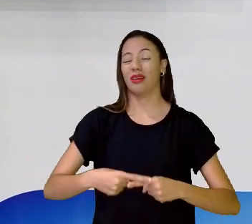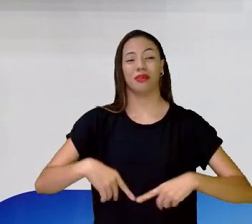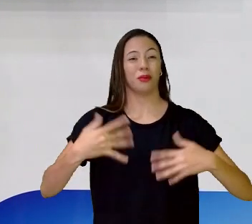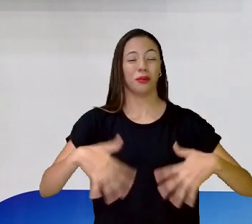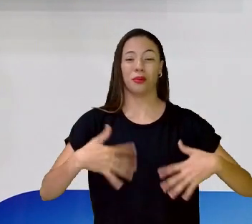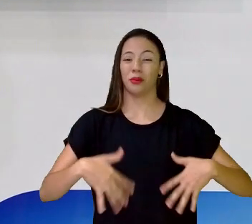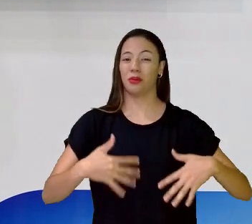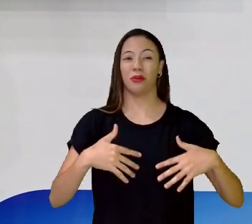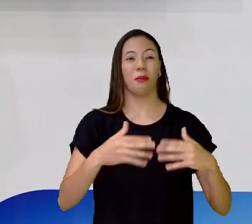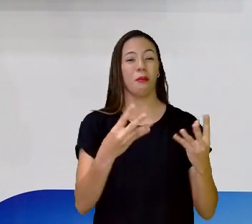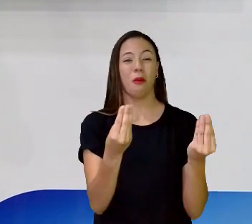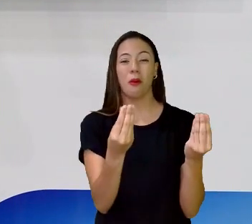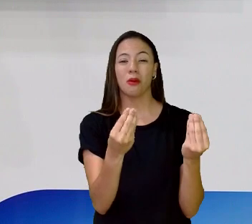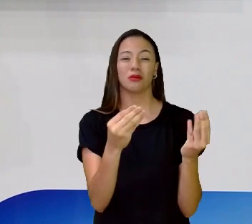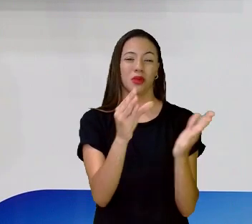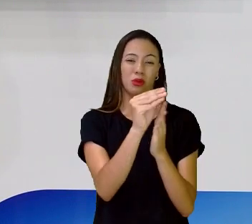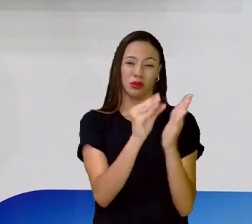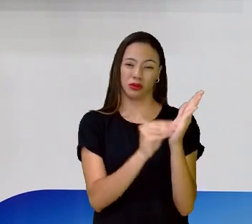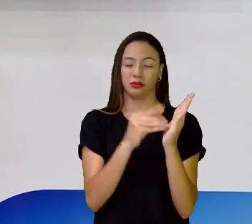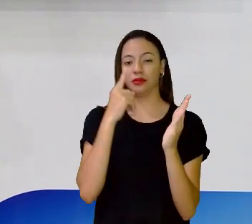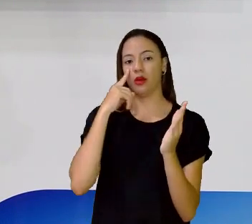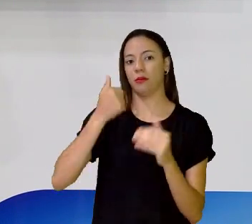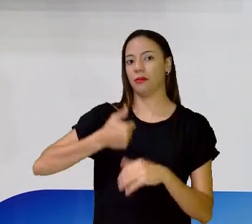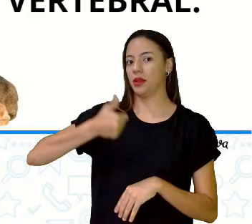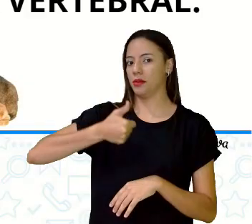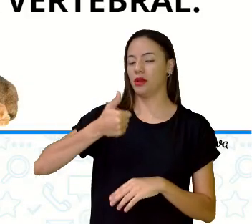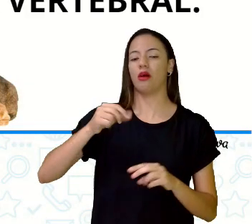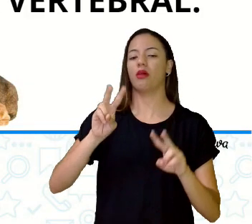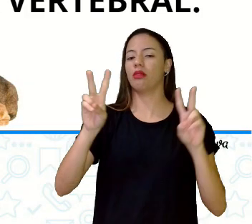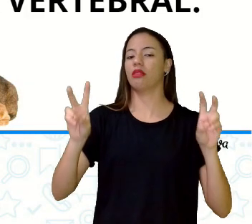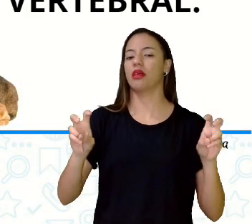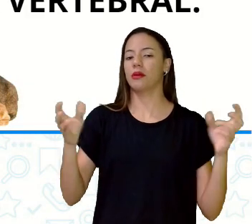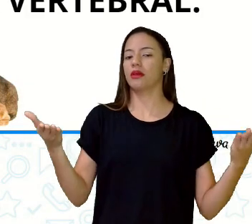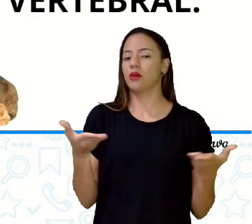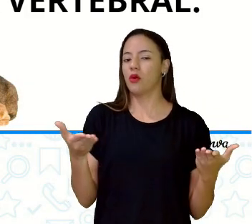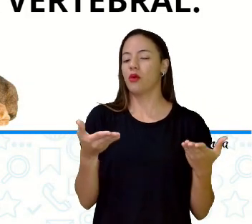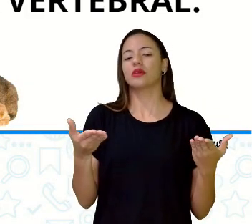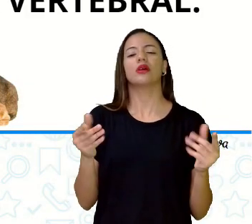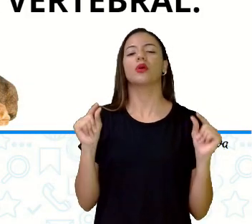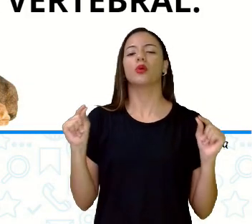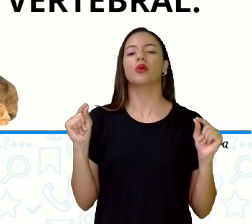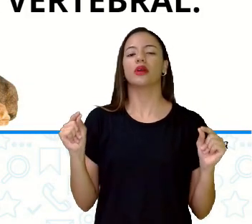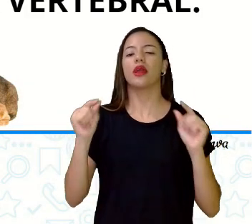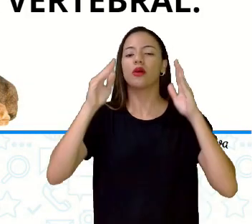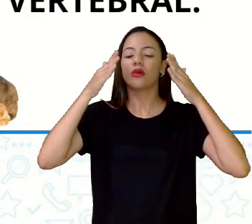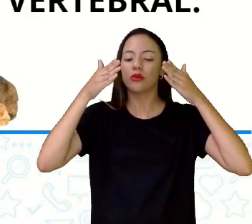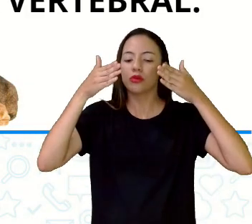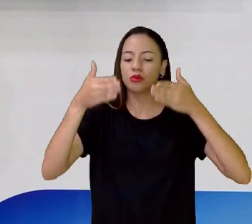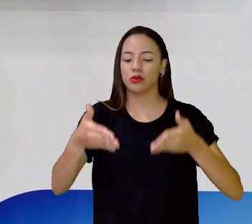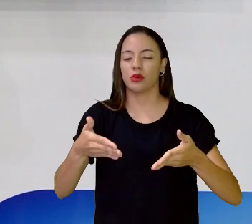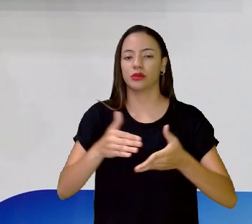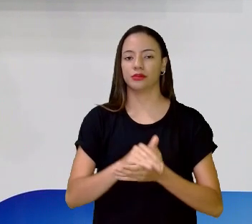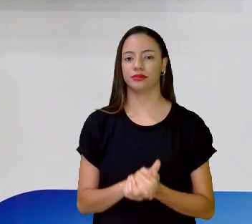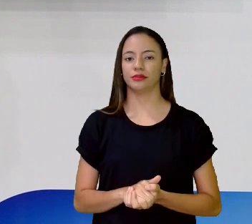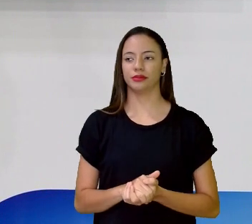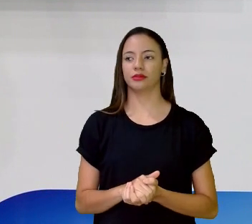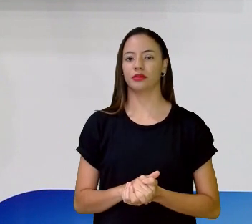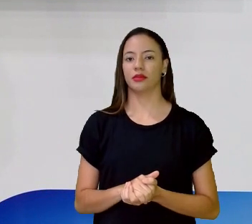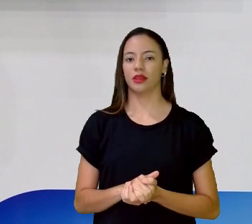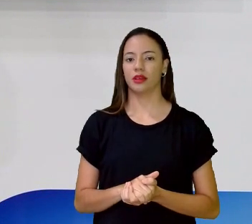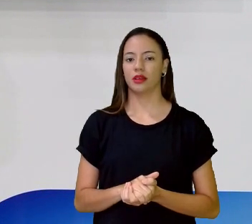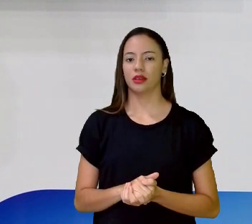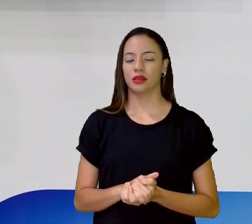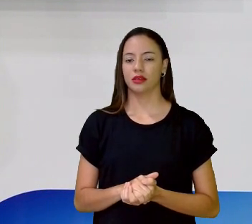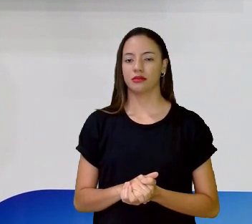certo? Então, primeira coisa, quer dizer, o assunto que nós vamos falar hoje, a gente vai se prender um pouquinho mais, é sobre os